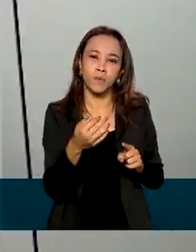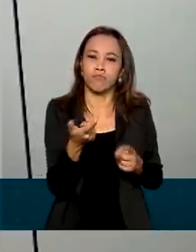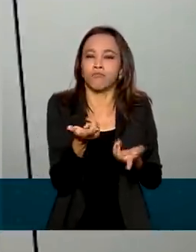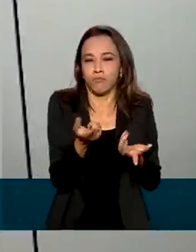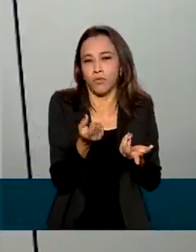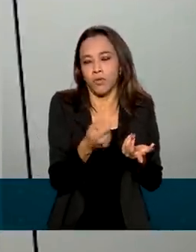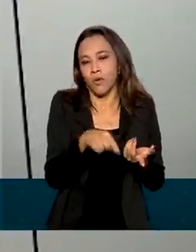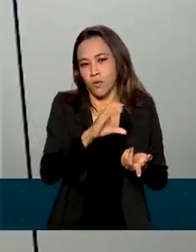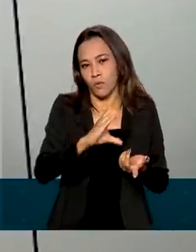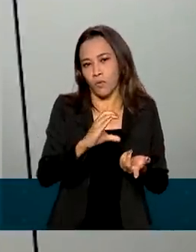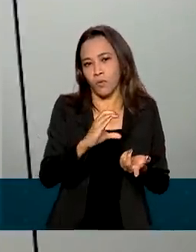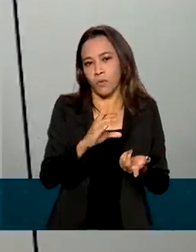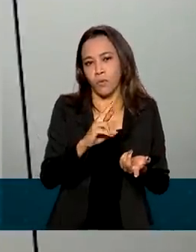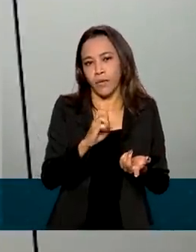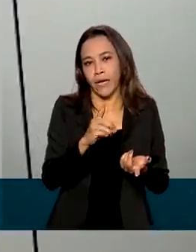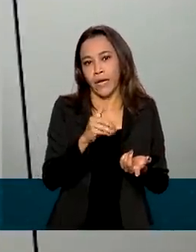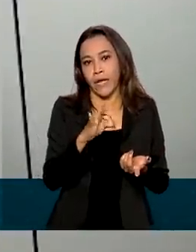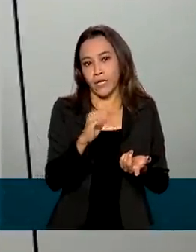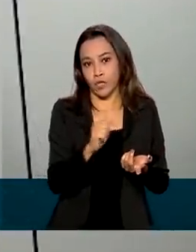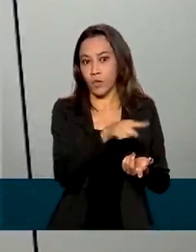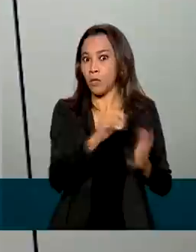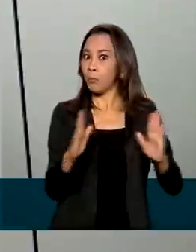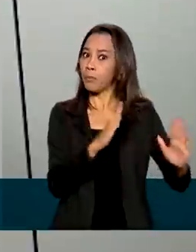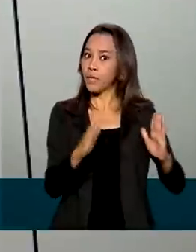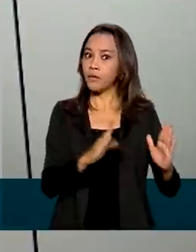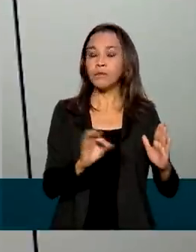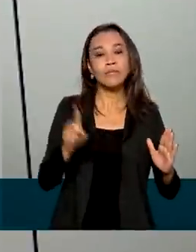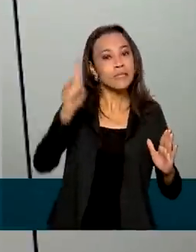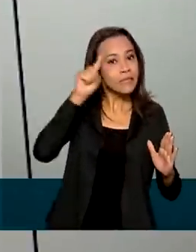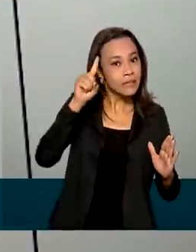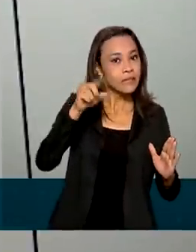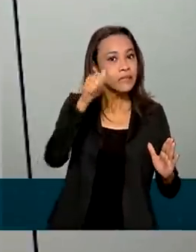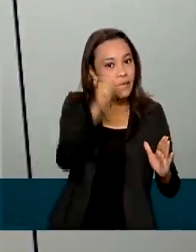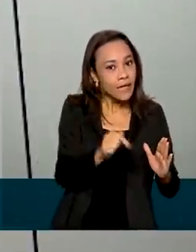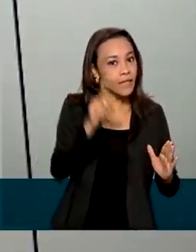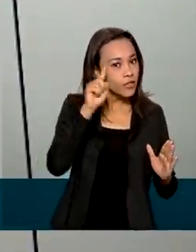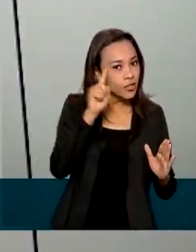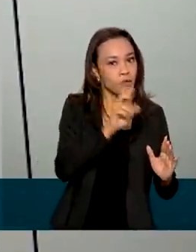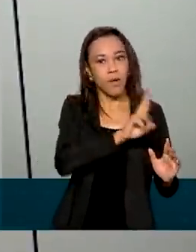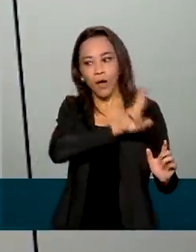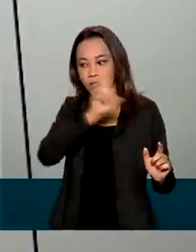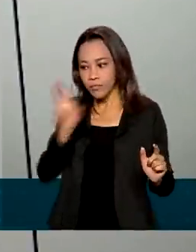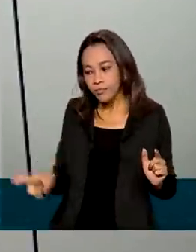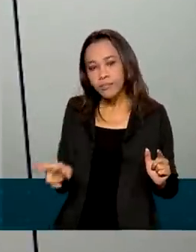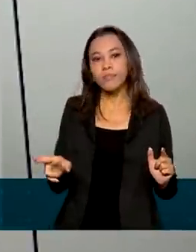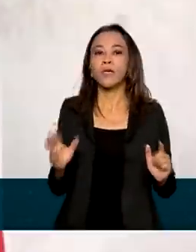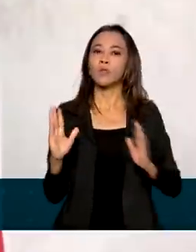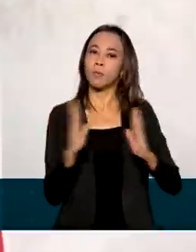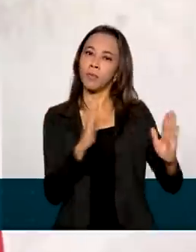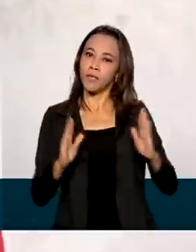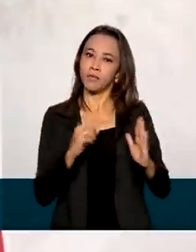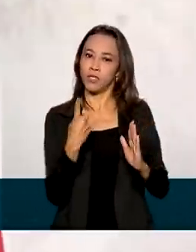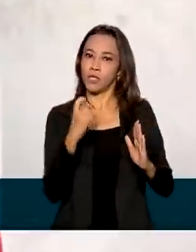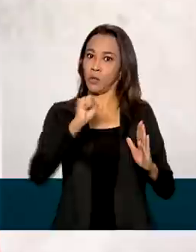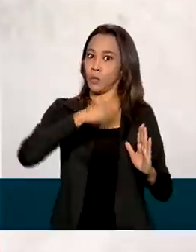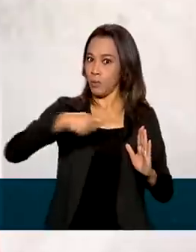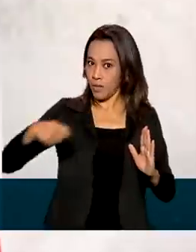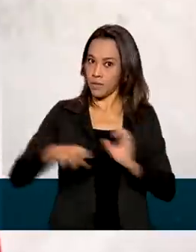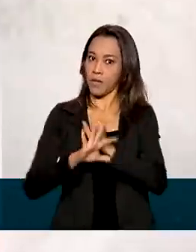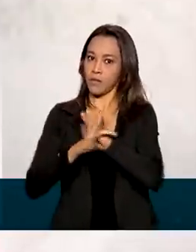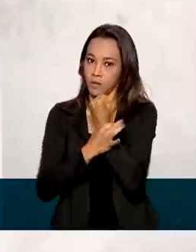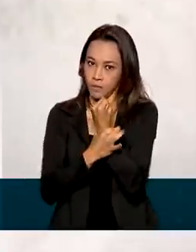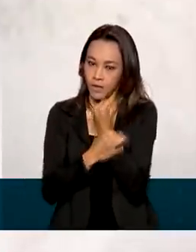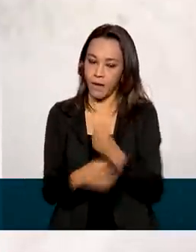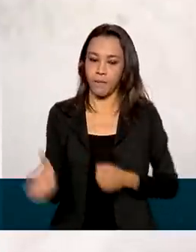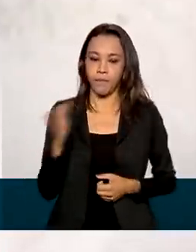empresa terá então um prazo de sete dias para conceder o crédito, que deverá ter a validade mínima de 18 meses. Como a gente ainda